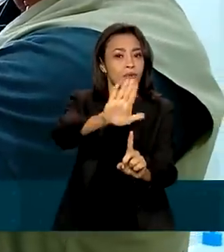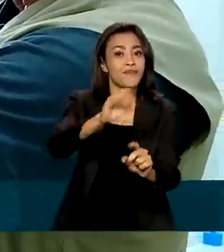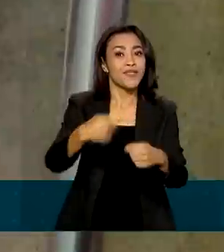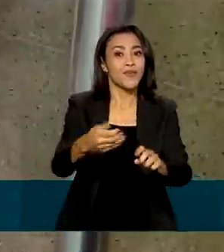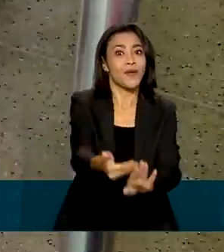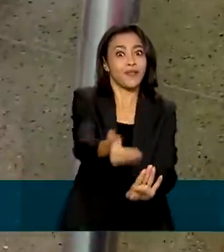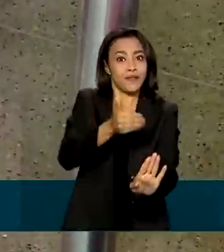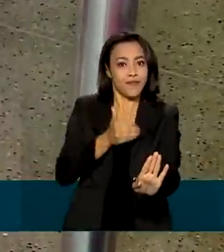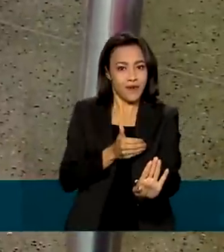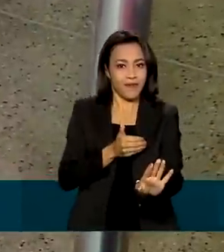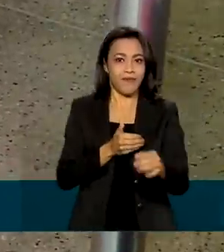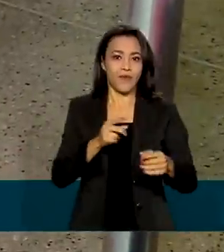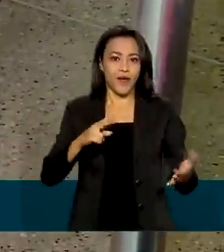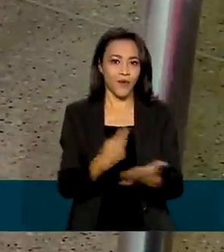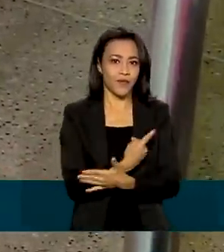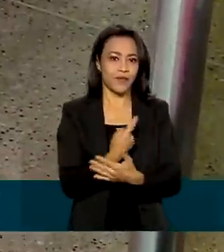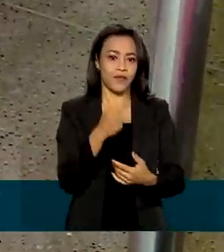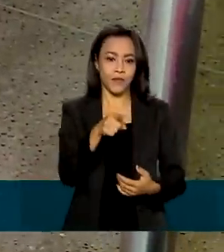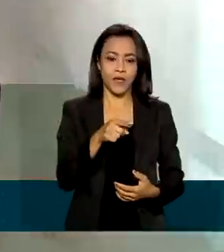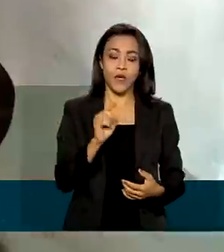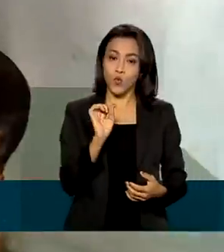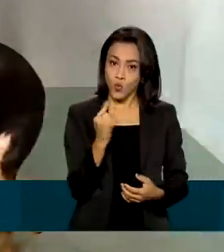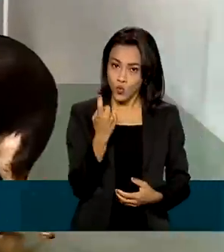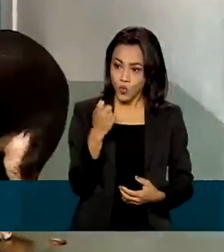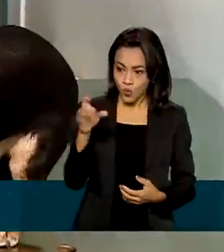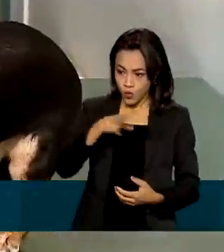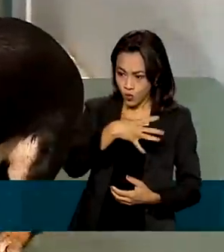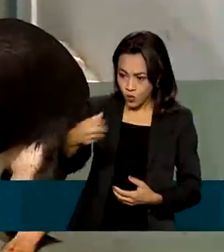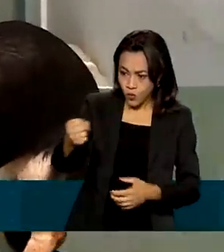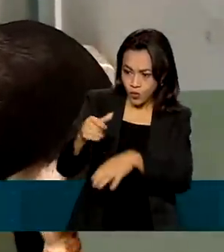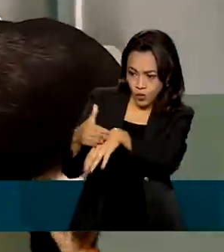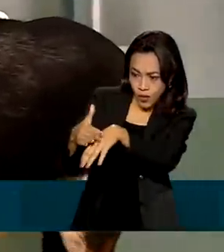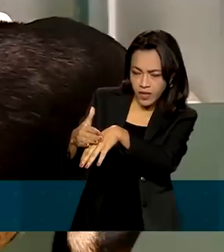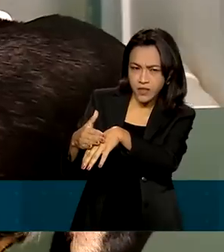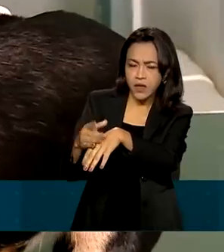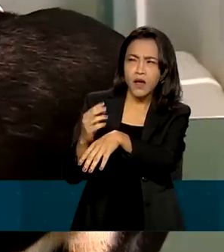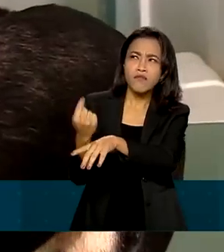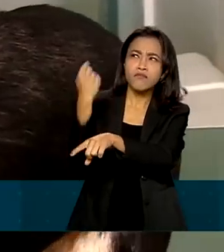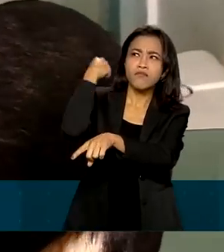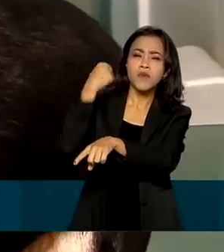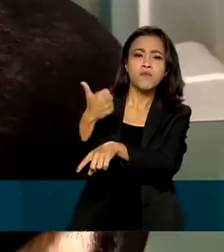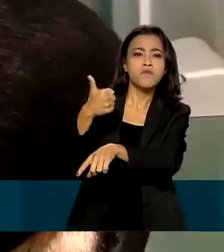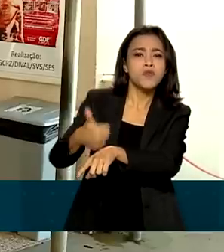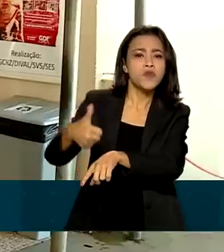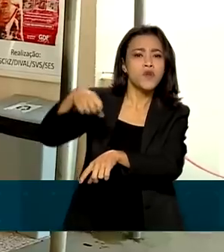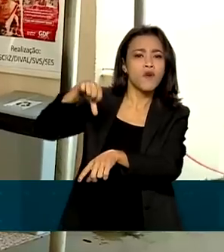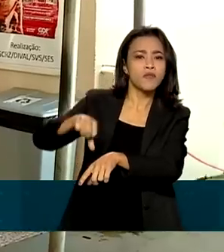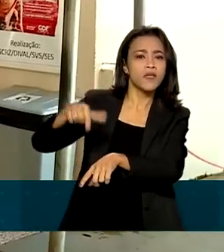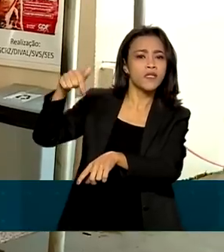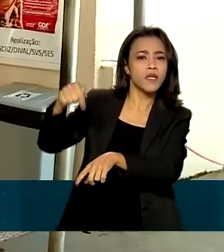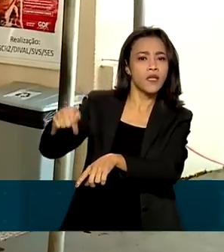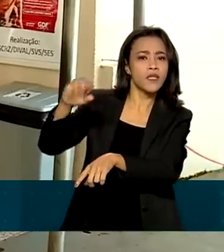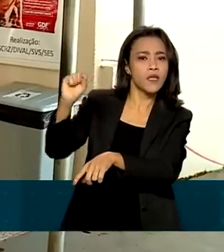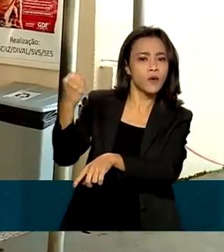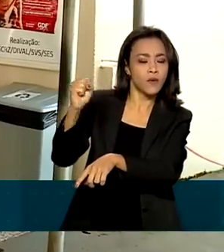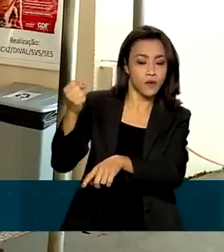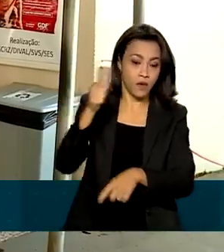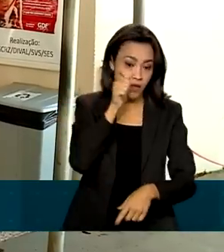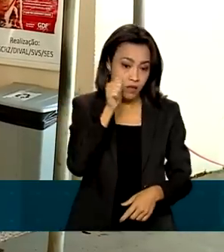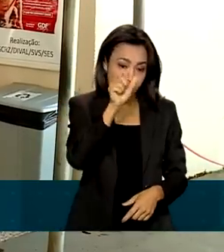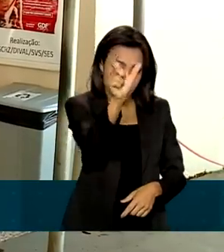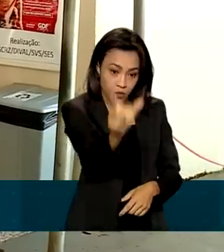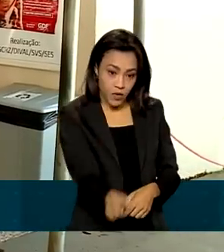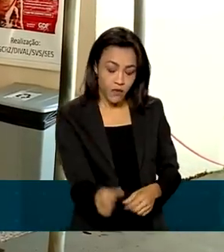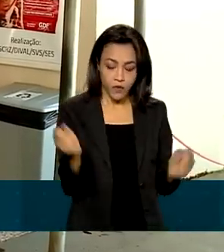país. O último caso da doença na cidade havia sido registrado em 1978. A Edna, que mora em Brasília,